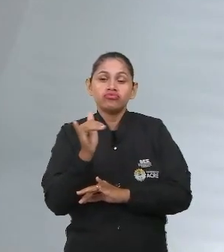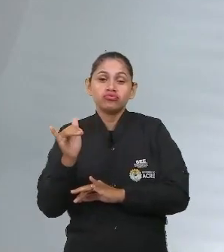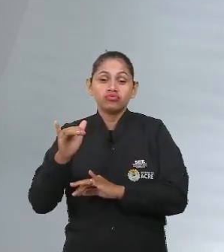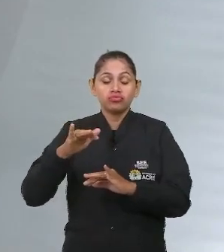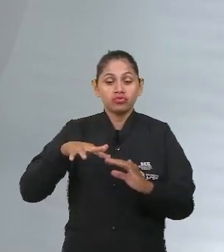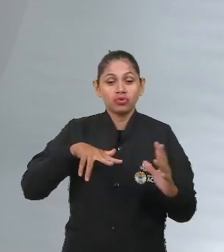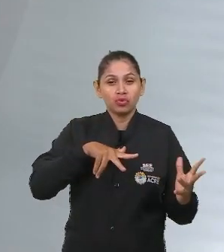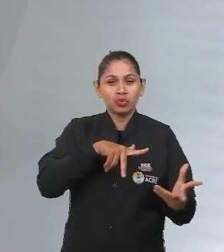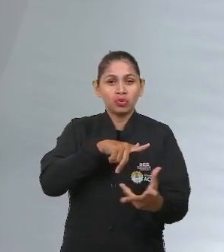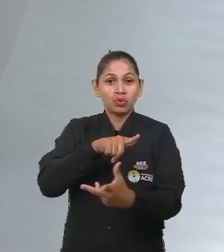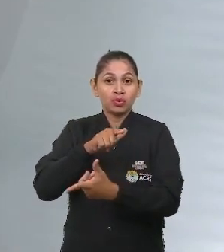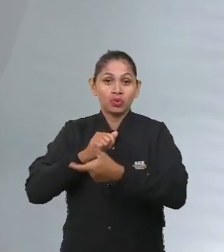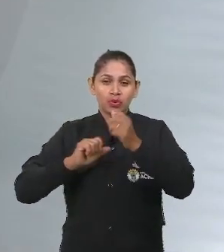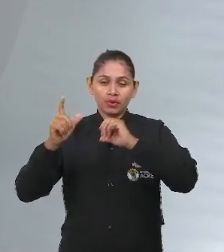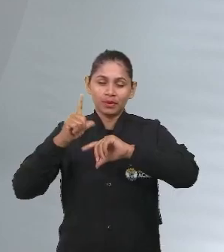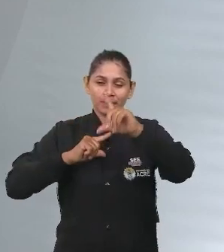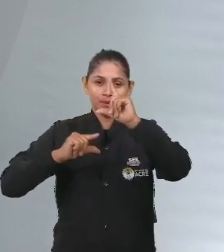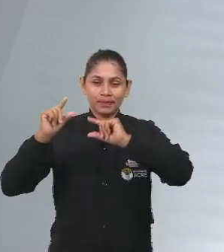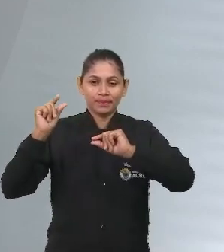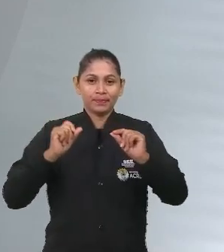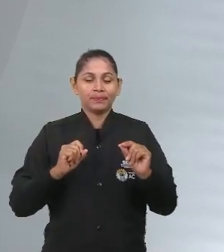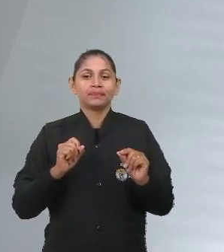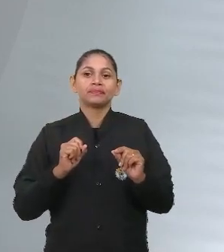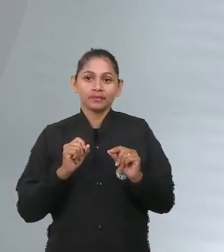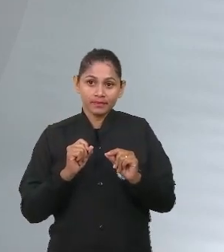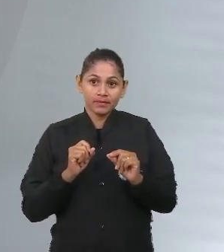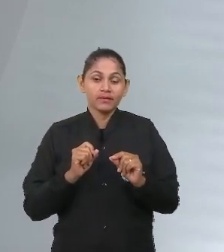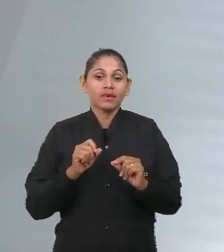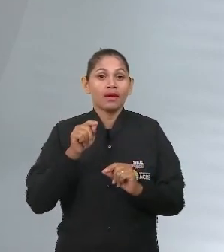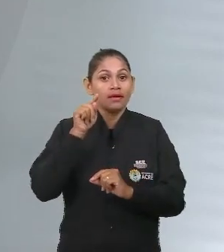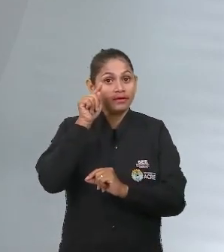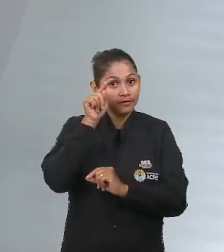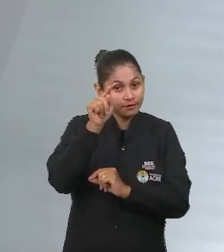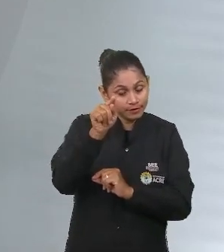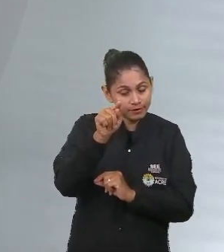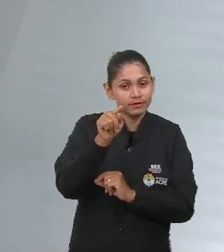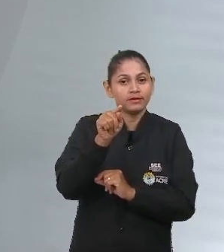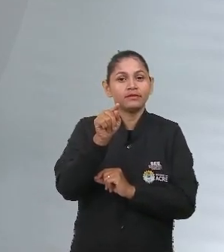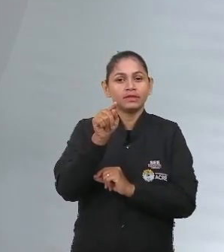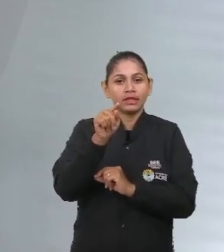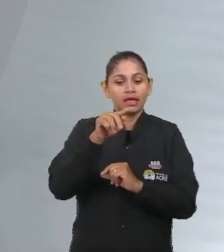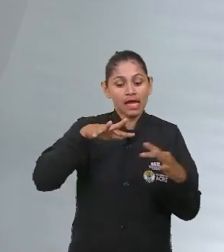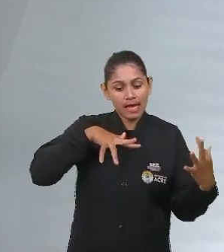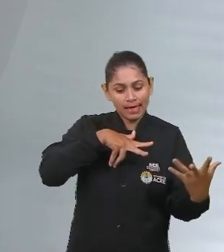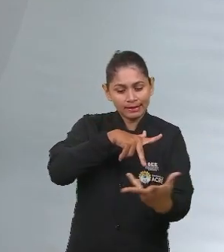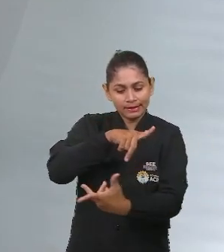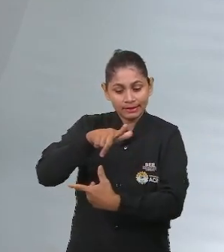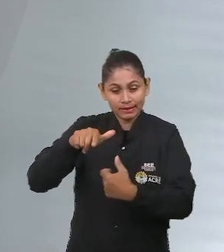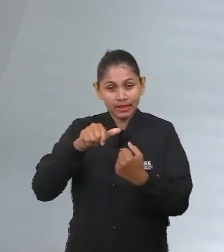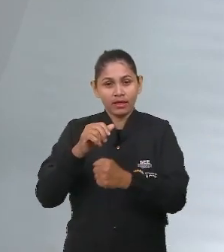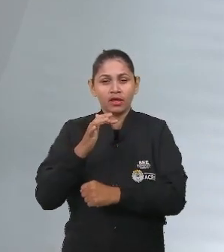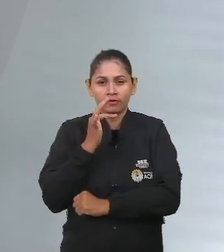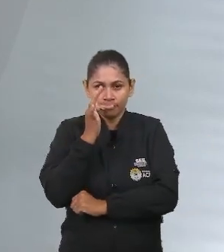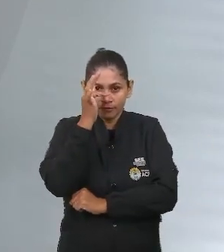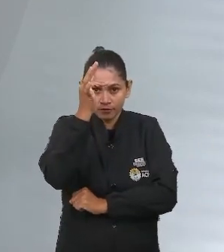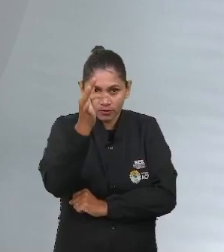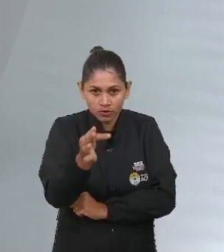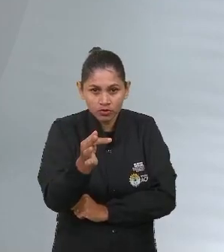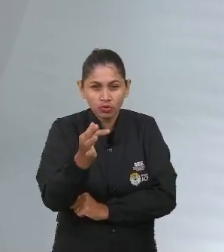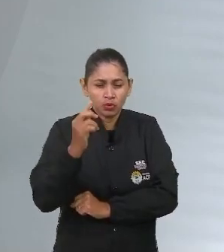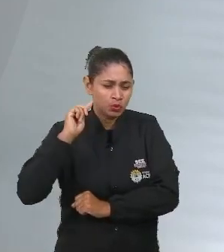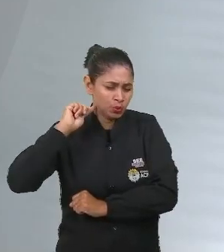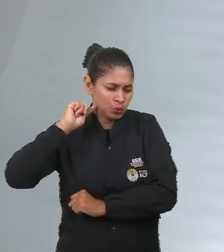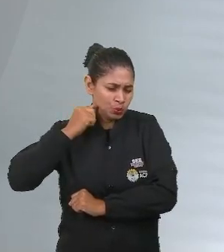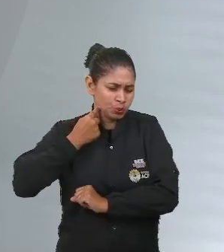do Oli com a Eva mas você vai abordar justamente essa terra em futuro que está totalmente poluída